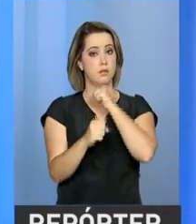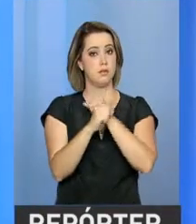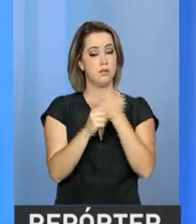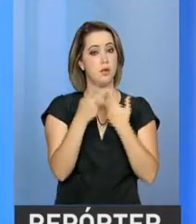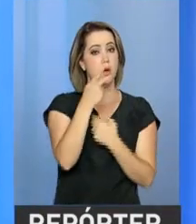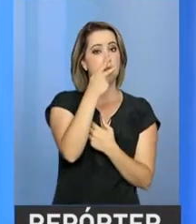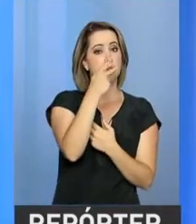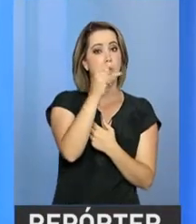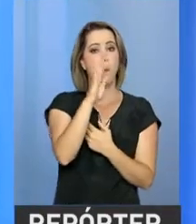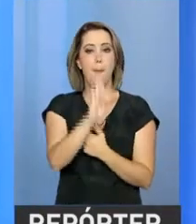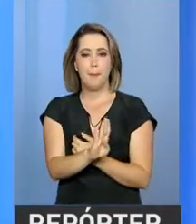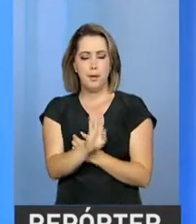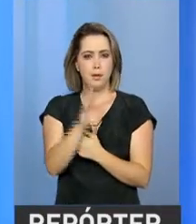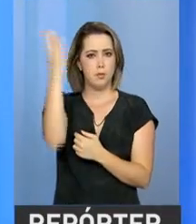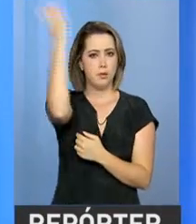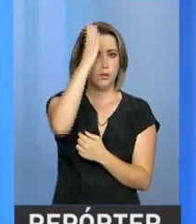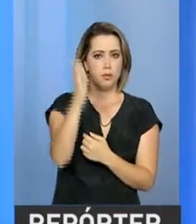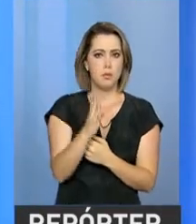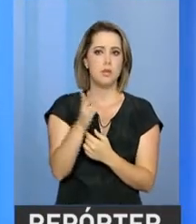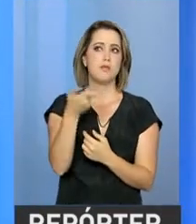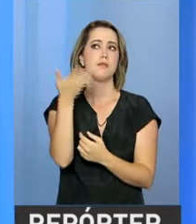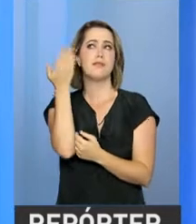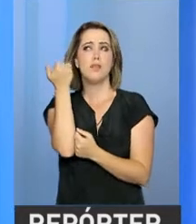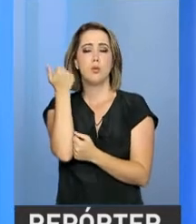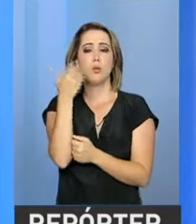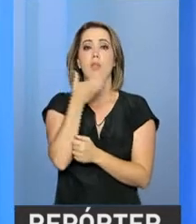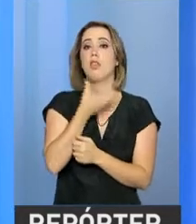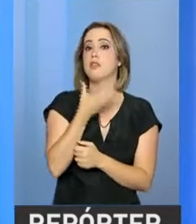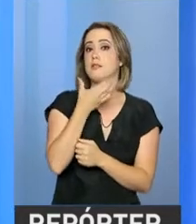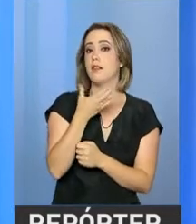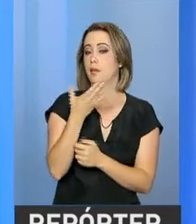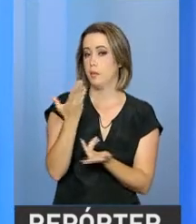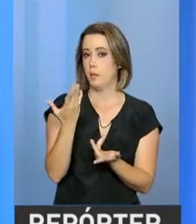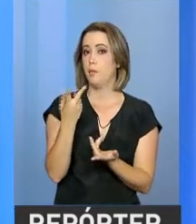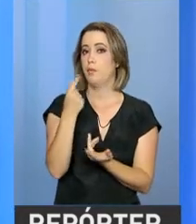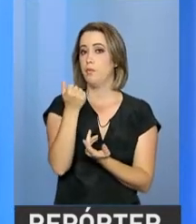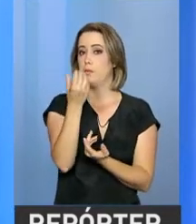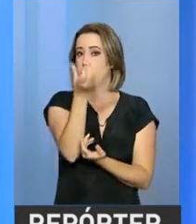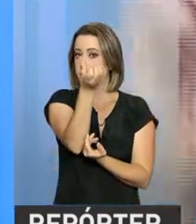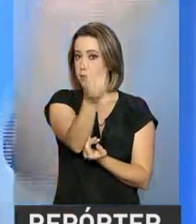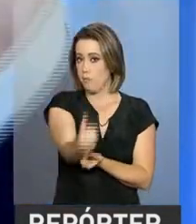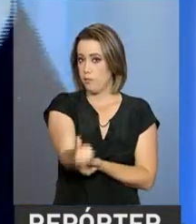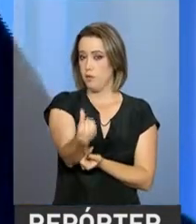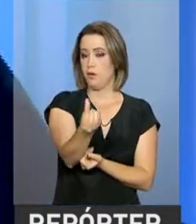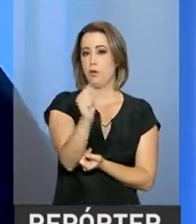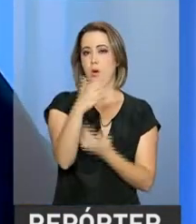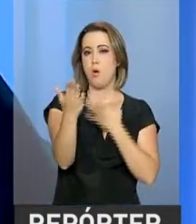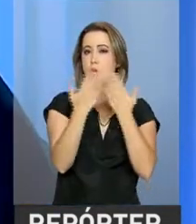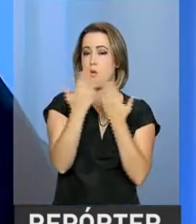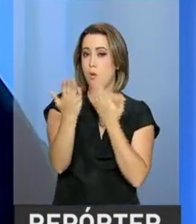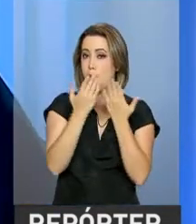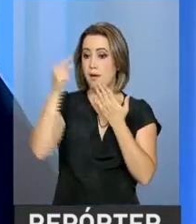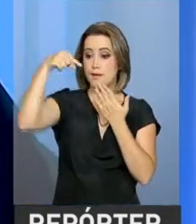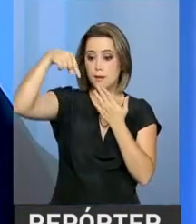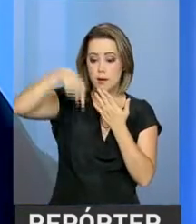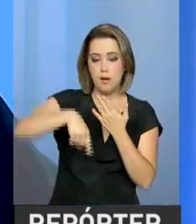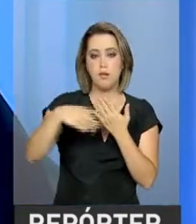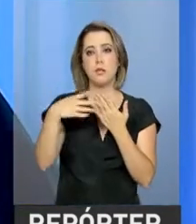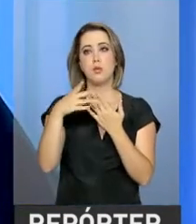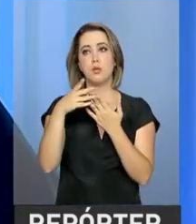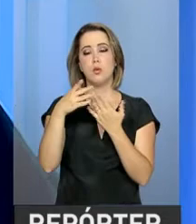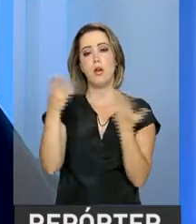brasileiro, onde estava no final de dezembro de 2016, comparado com como